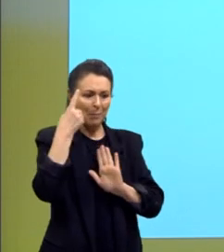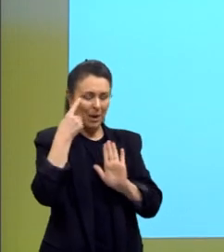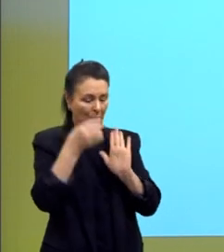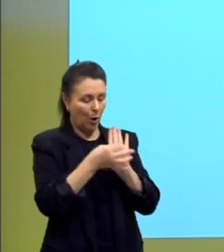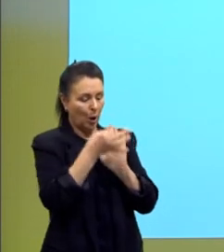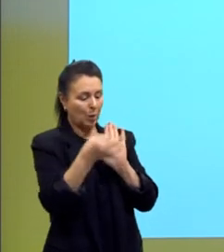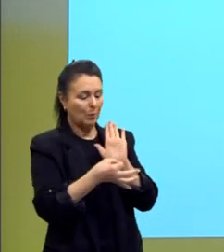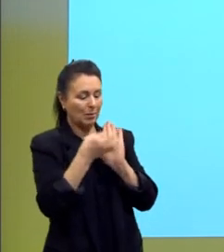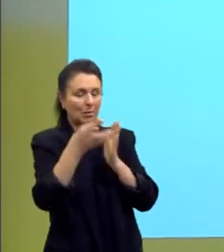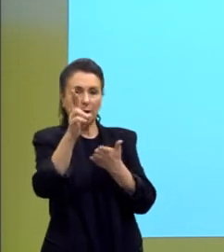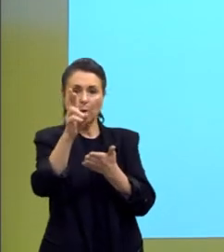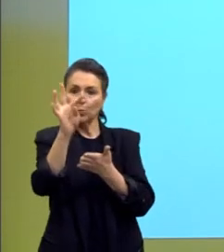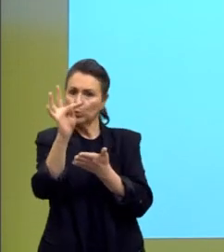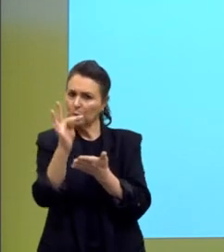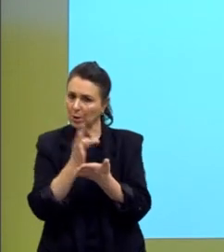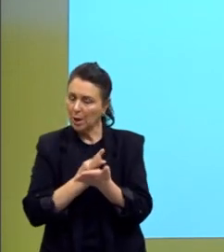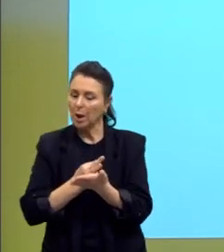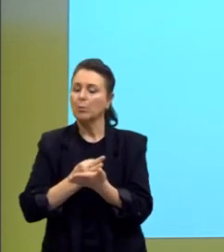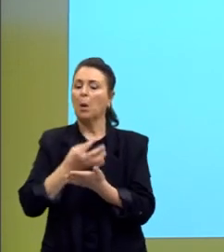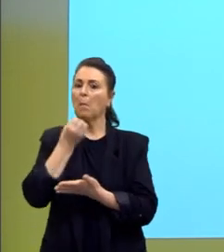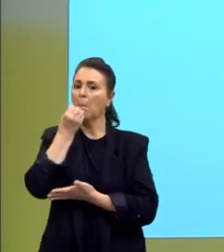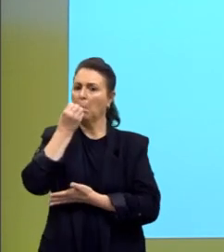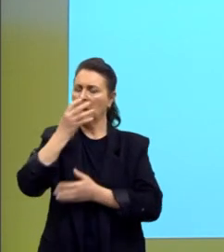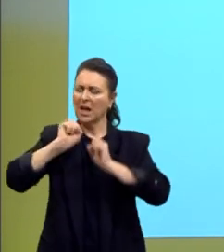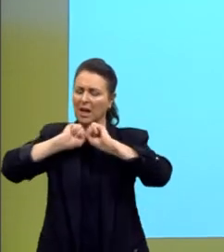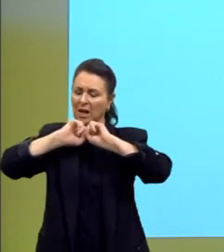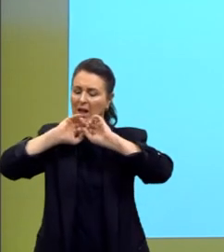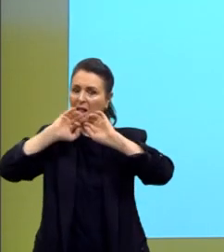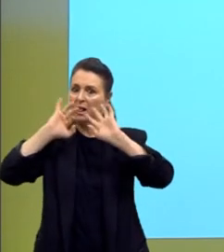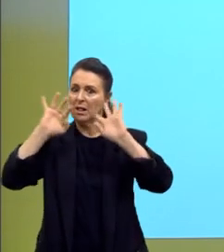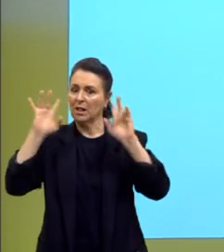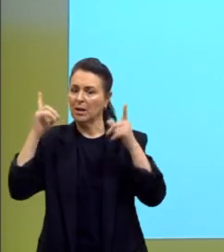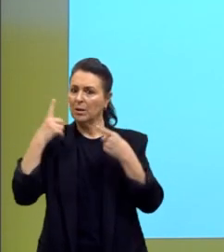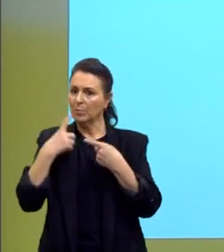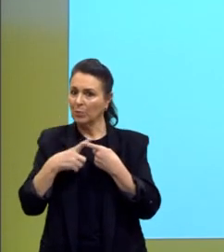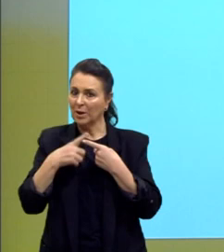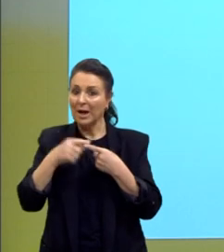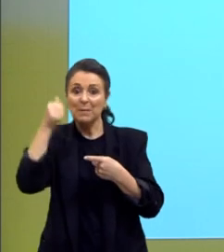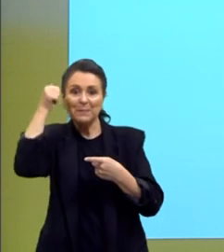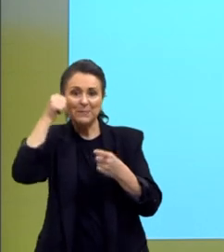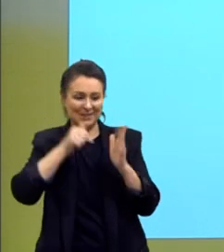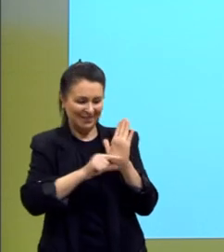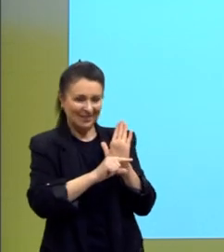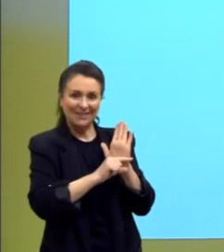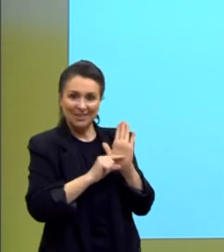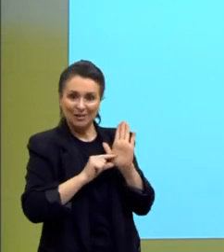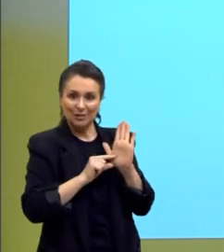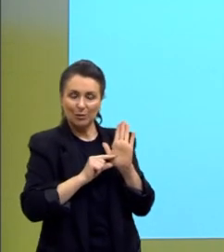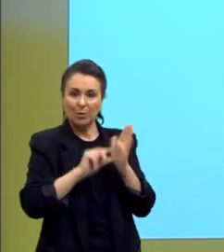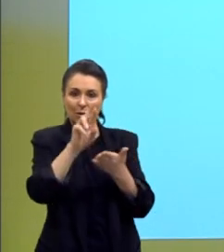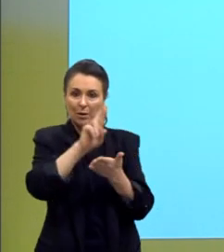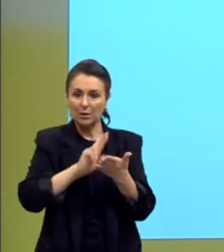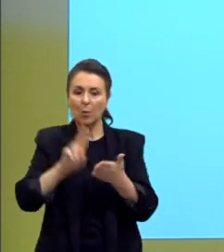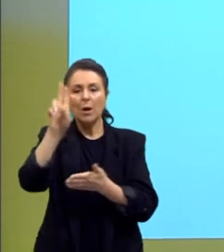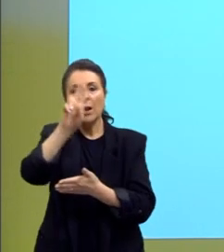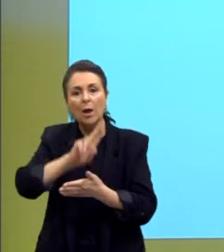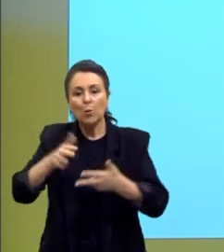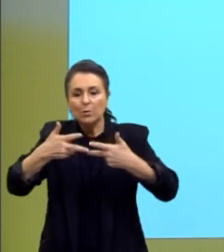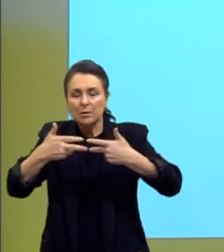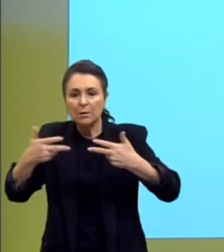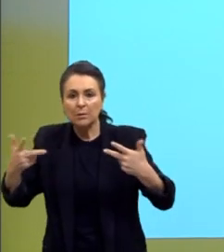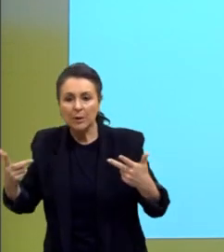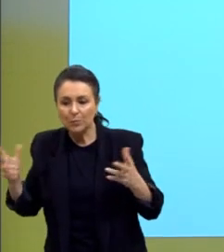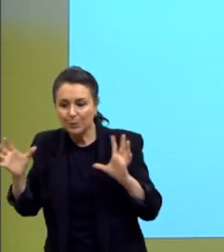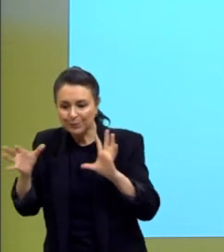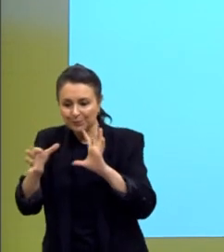texto é bem construída, porque ela se vale, essa autora usa esses elementos que fazem essa